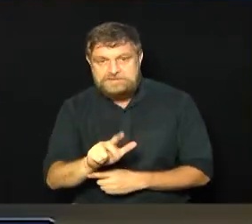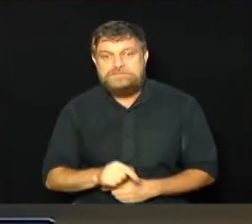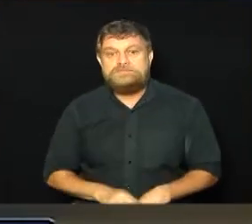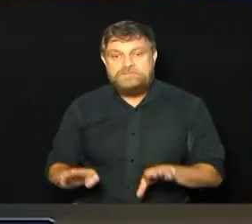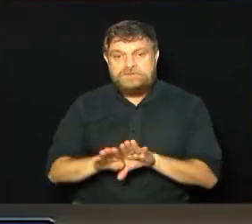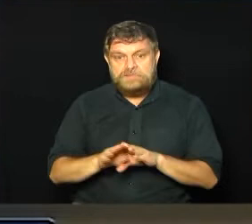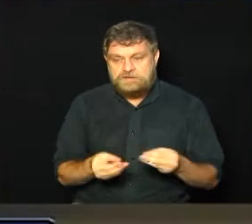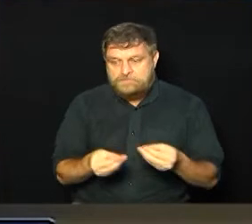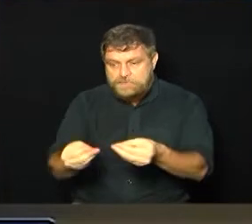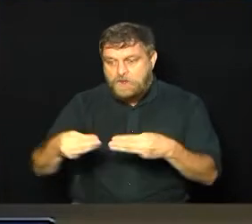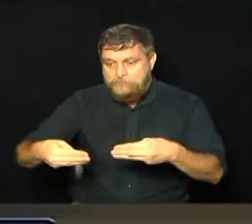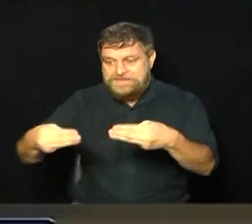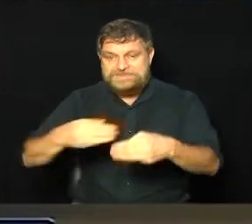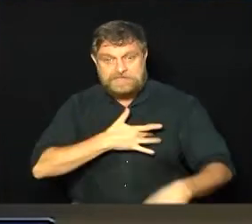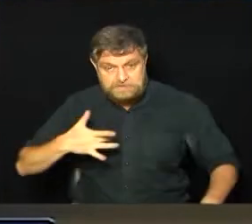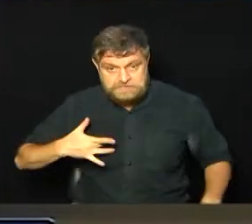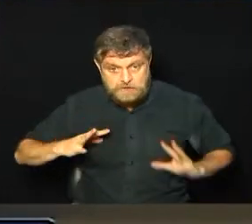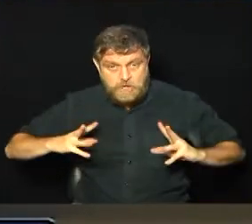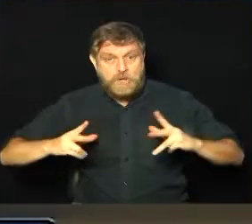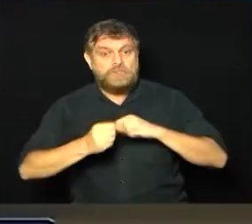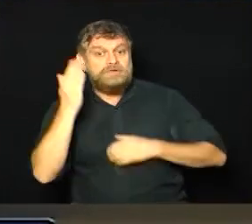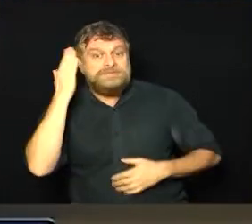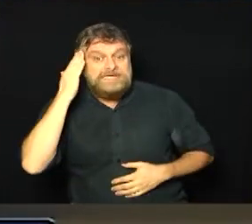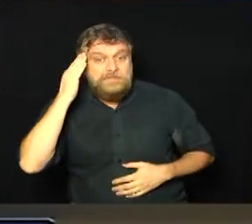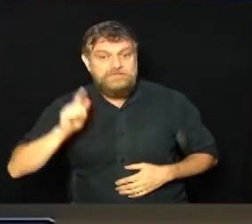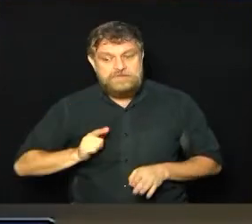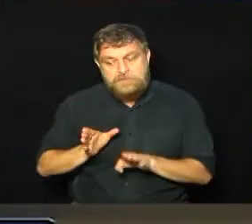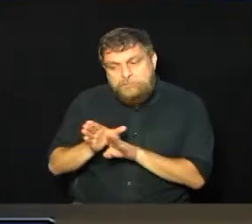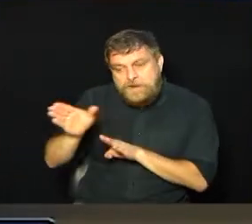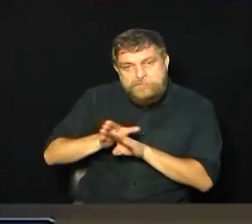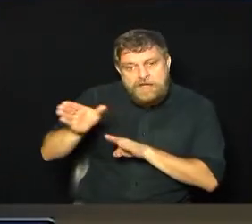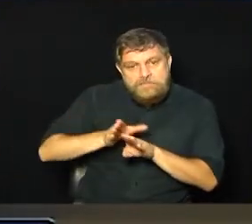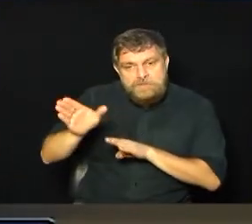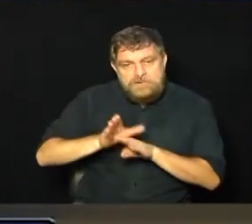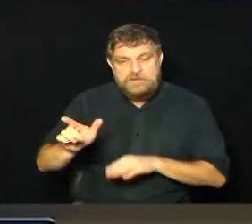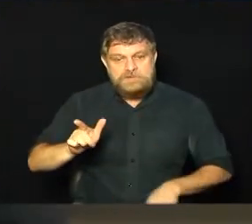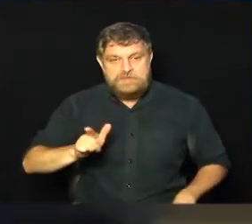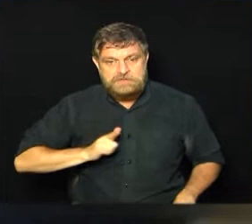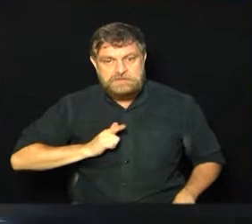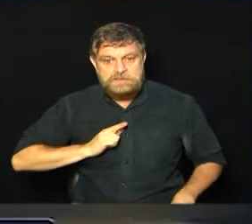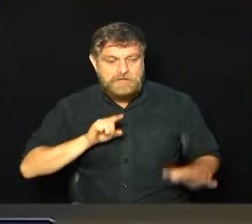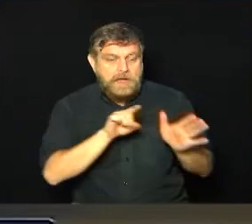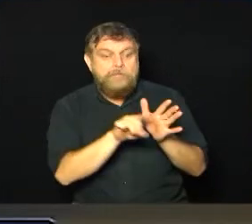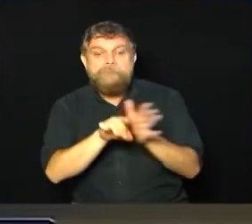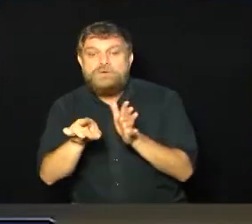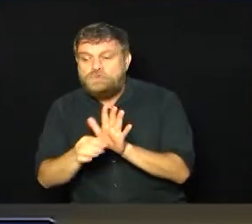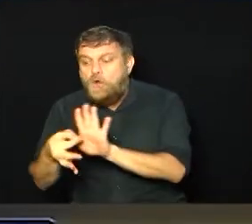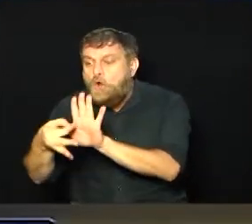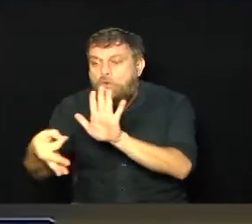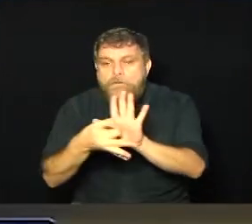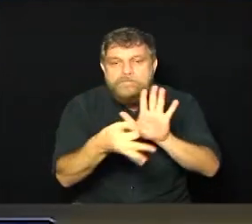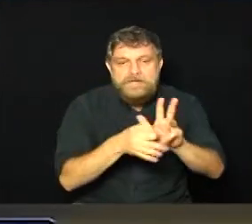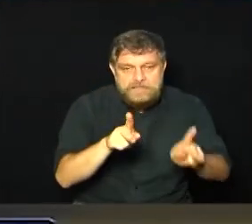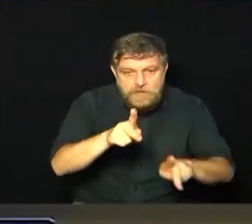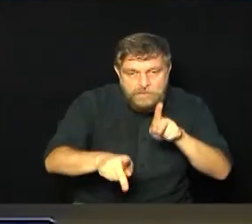Saúde, como é do conhecimento de todos, fez uma recomendação, colocou essa recomendação em consulta pública, houve uma